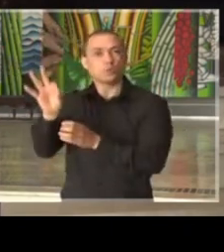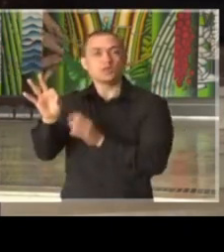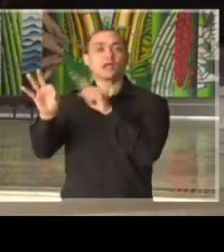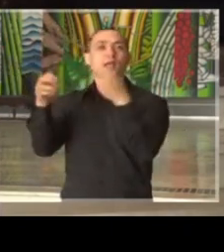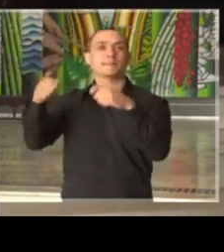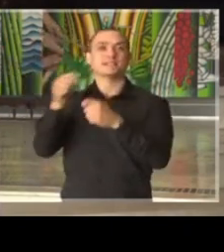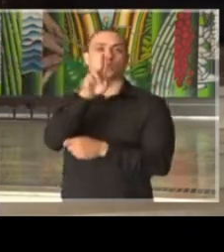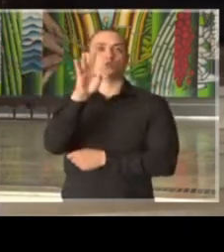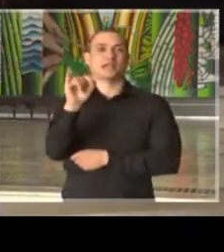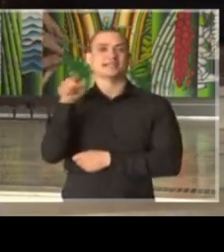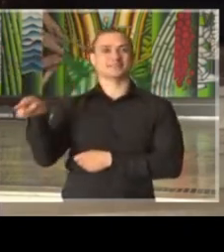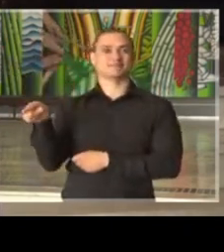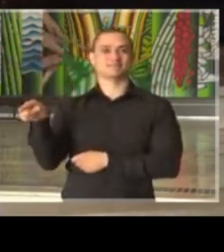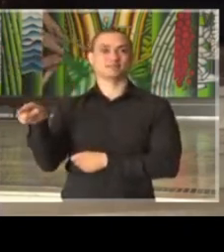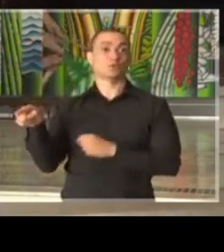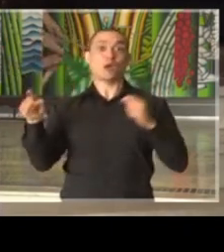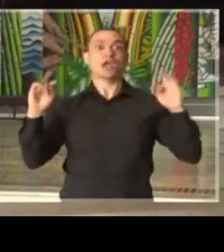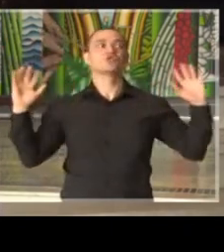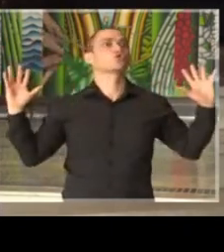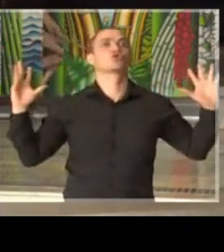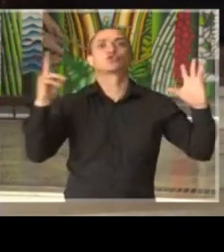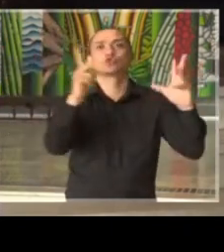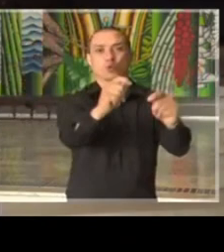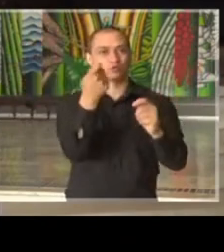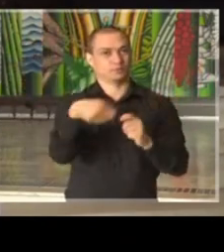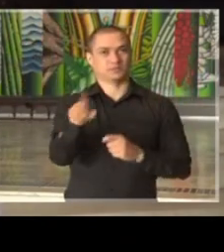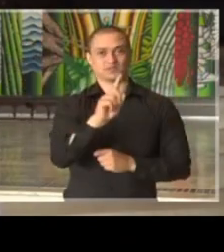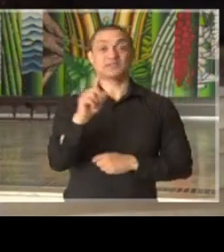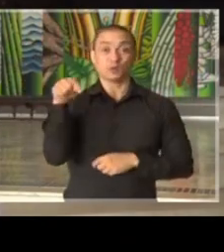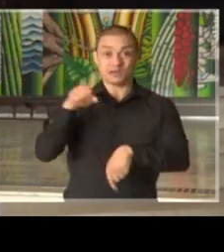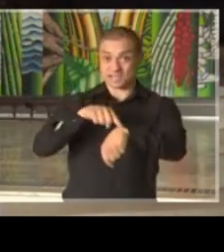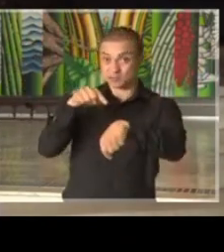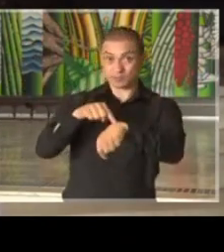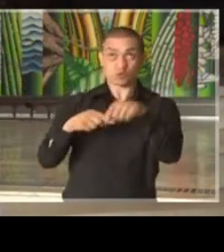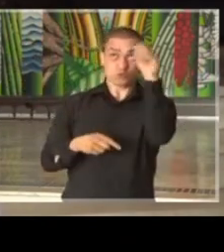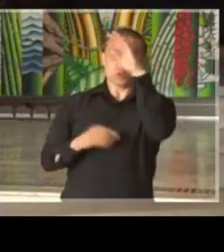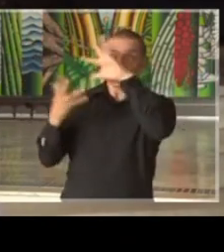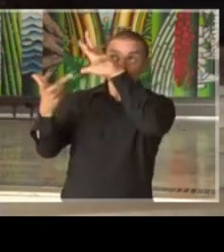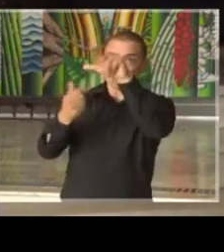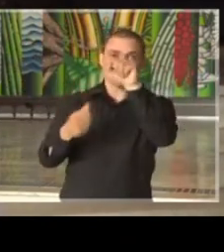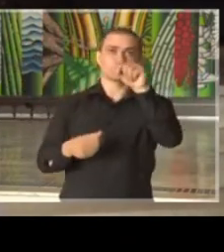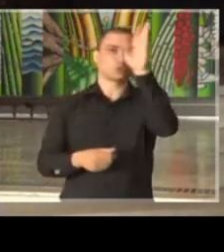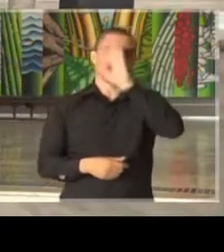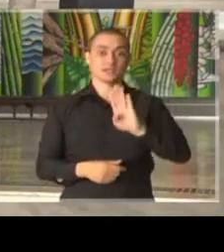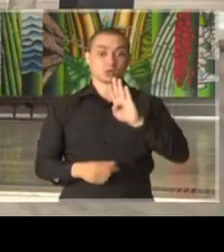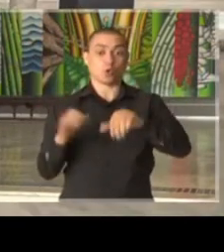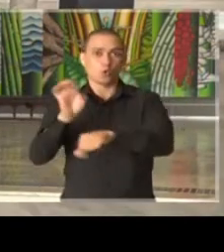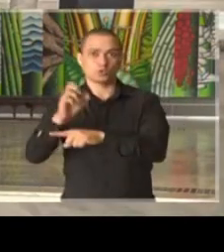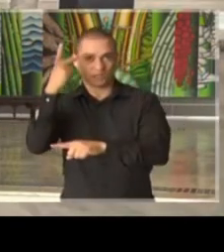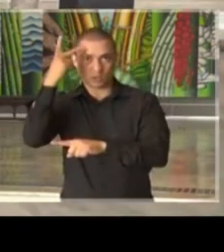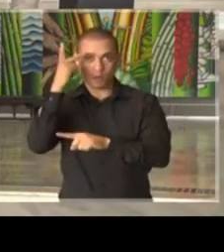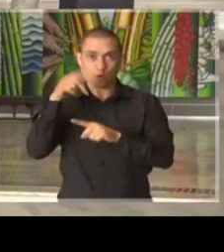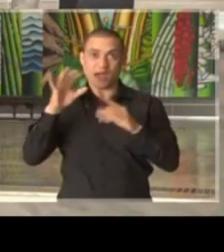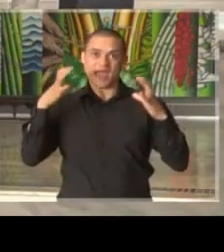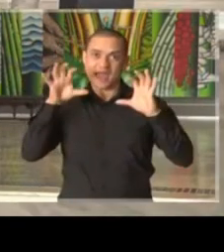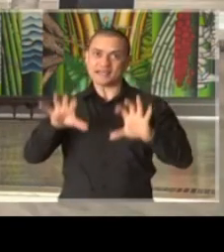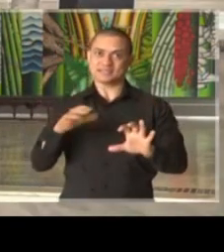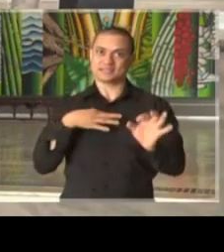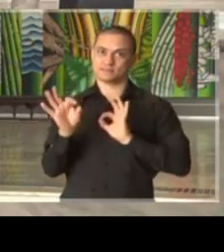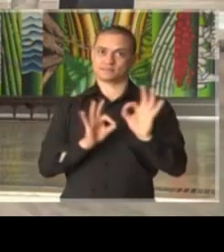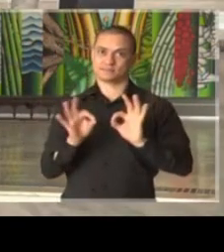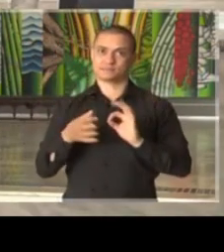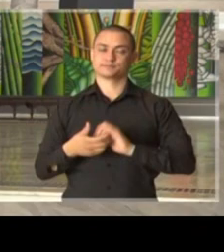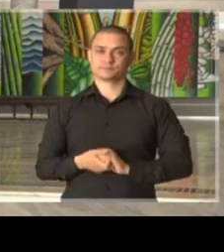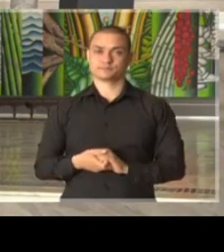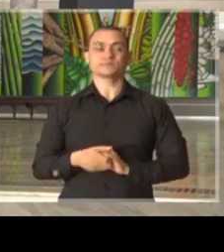Então, este é um cenário que não se modificou nem no mundo, nem no Brasil e nem no Estado de São Paulo. Obrigado, doutor Davi e